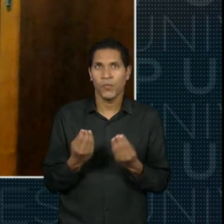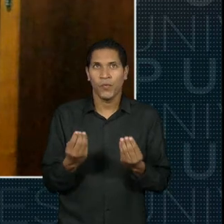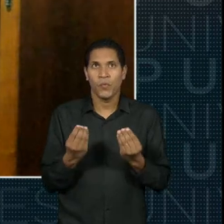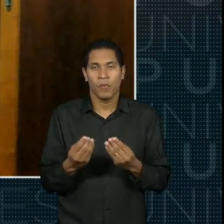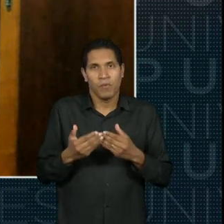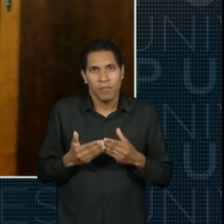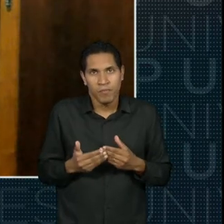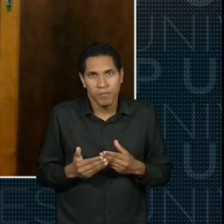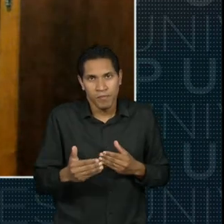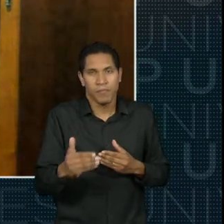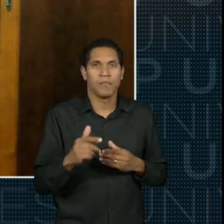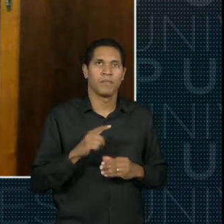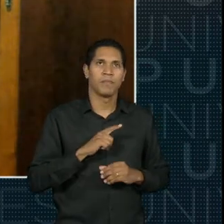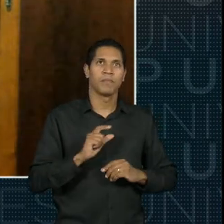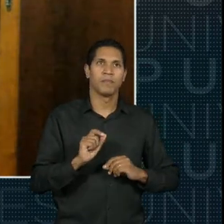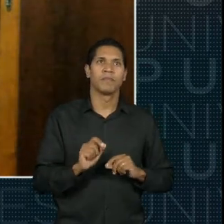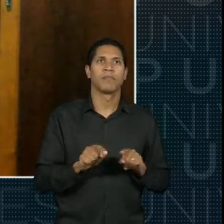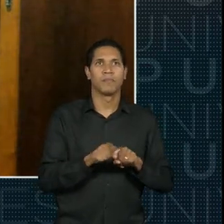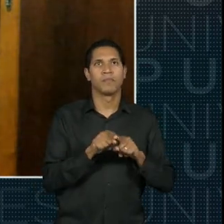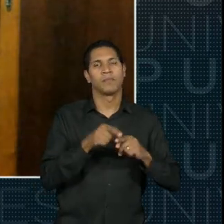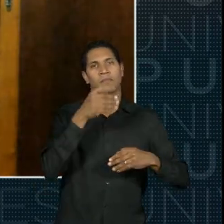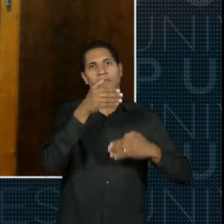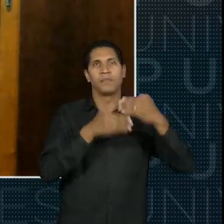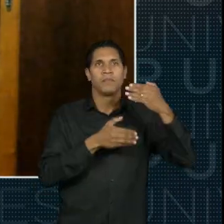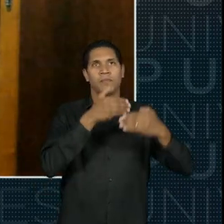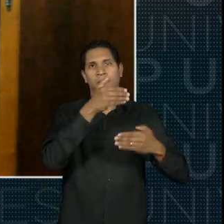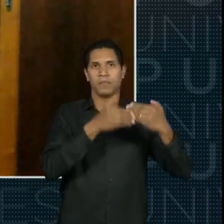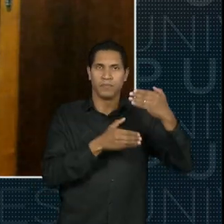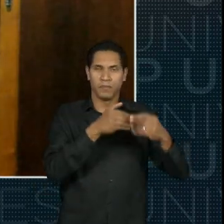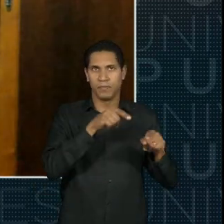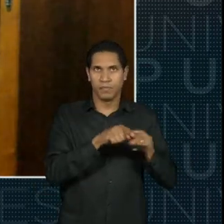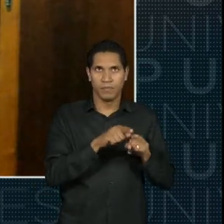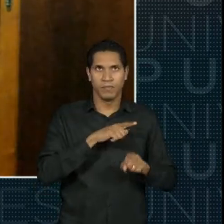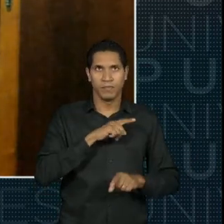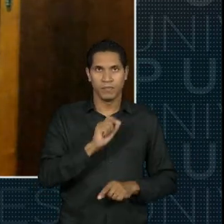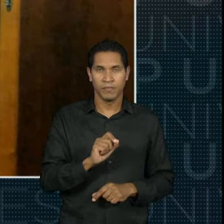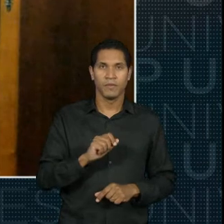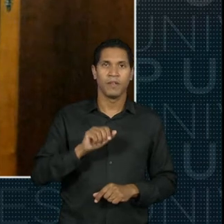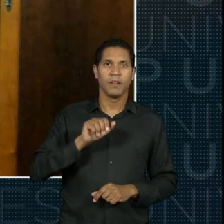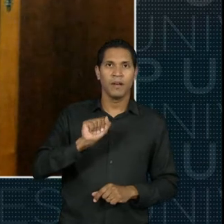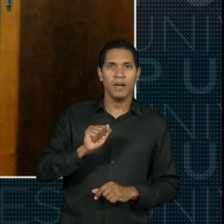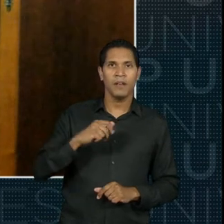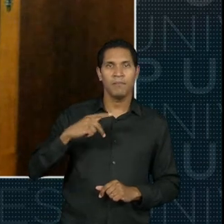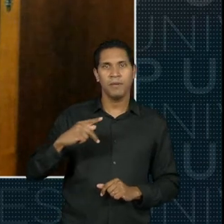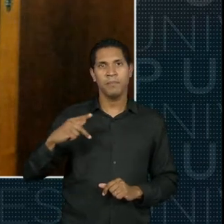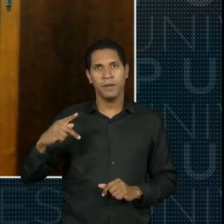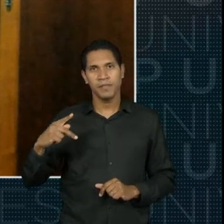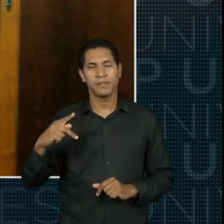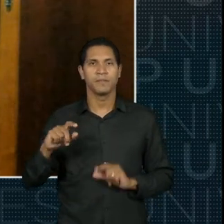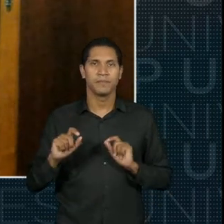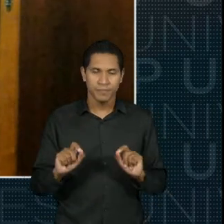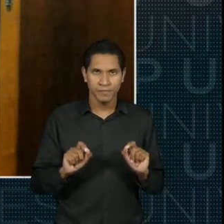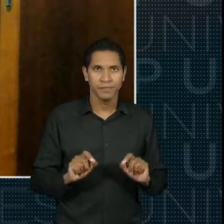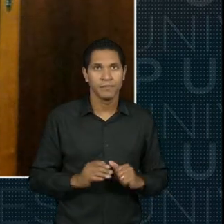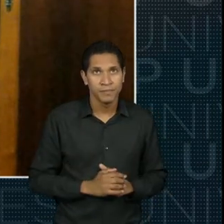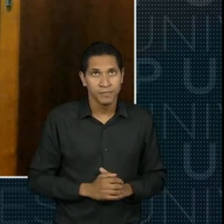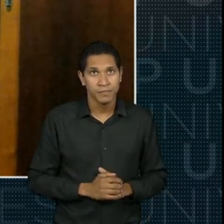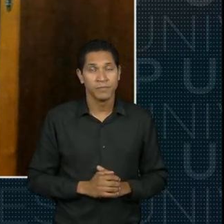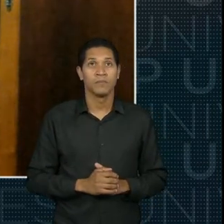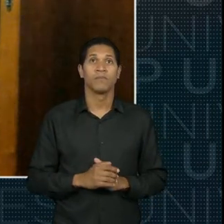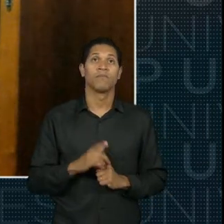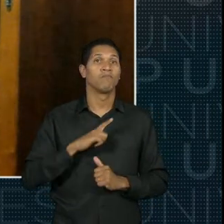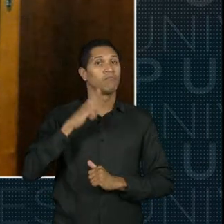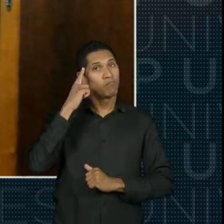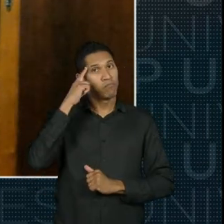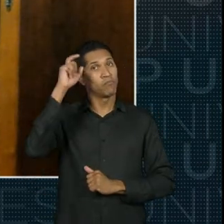Ao longo da apresentação, eu vou me referir a elas pela sigla, que são as APPs. A intenção